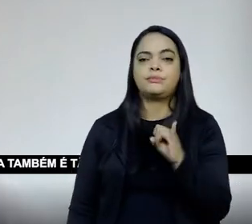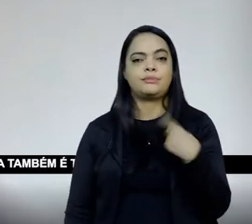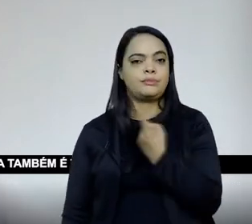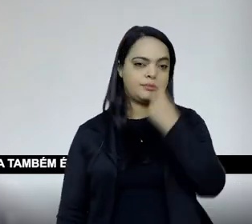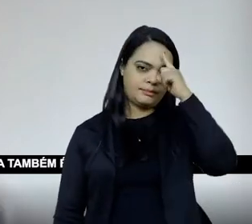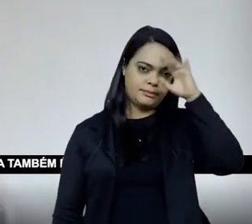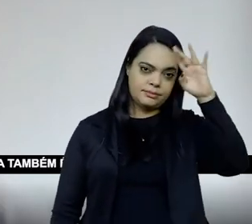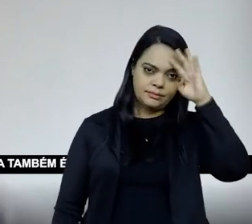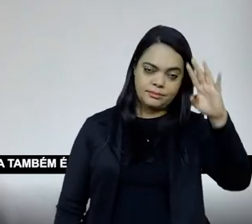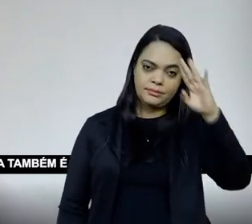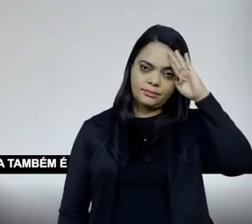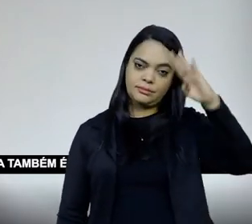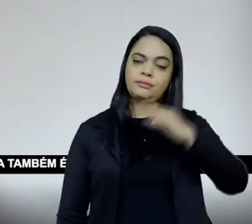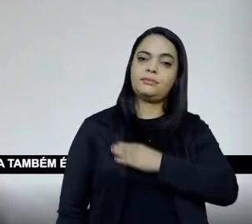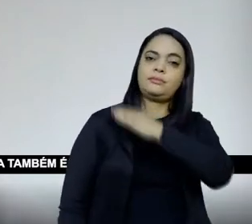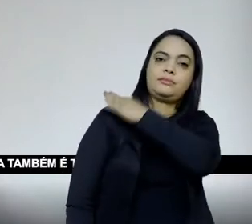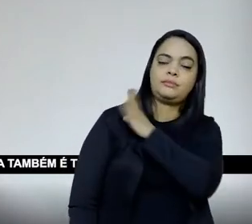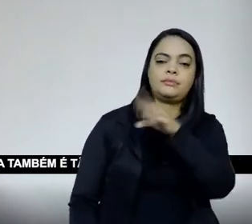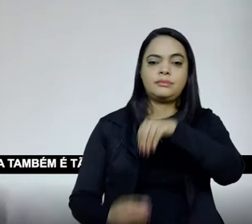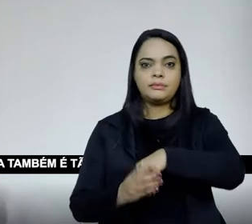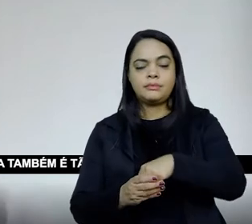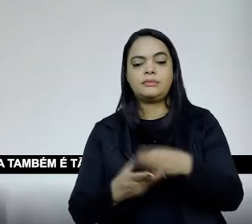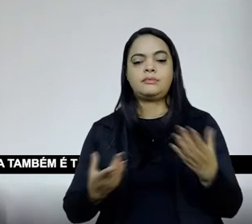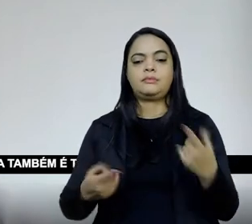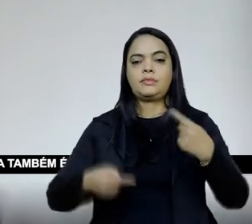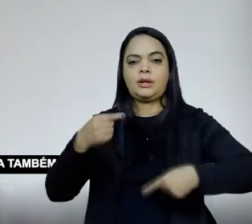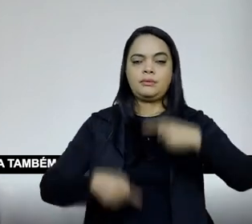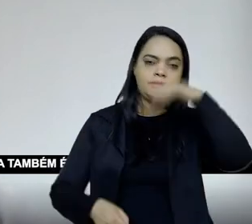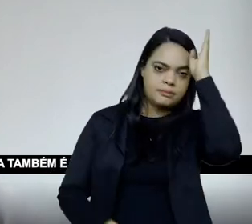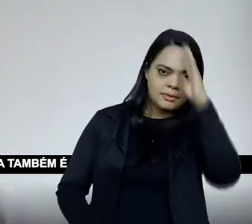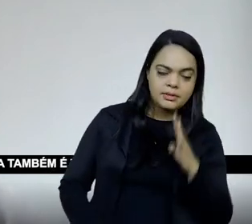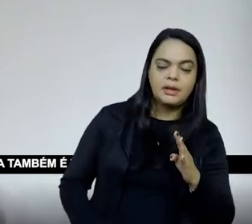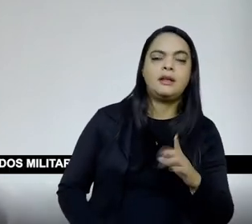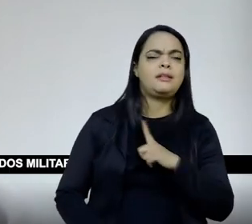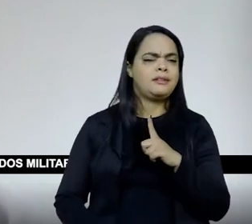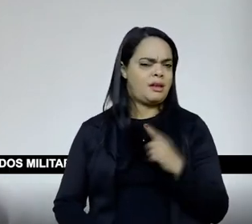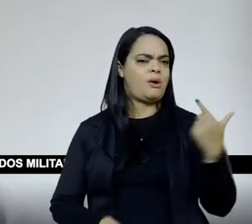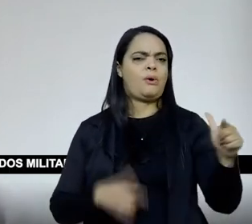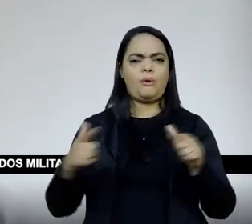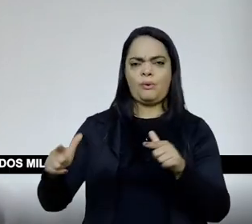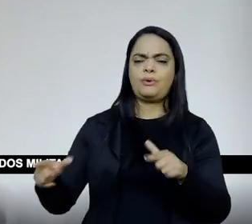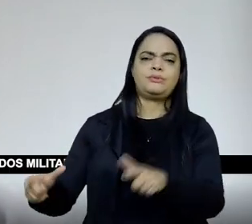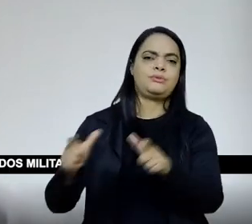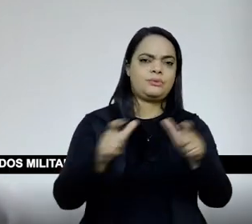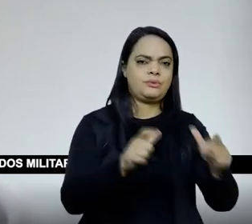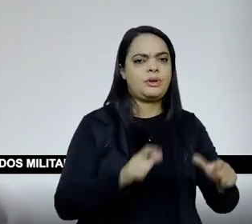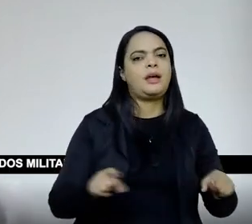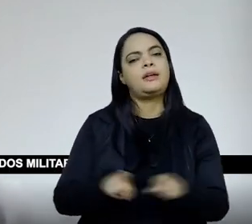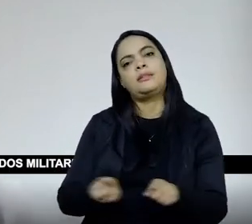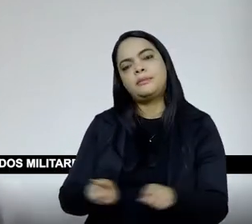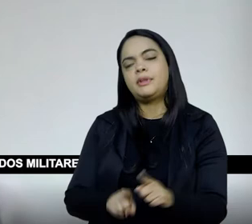brasileira, claro, isso não é específico do Brasil, tem outros lugares em que essa presença também é tão ostensiva quanto,